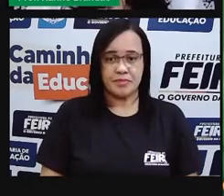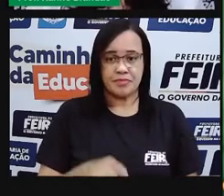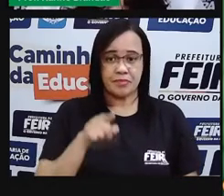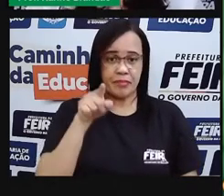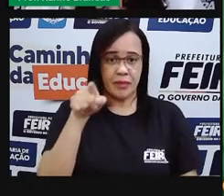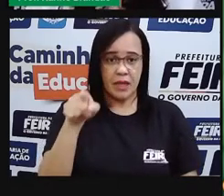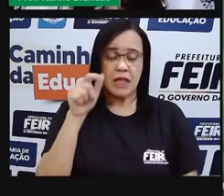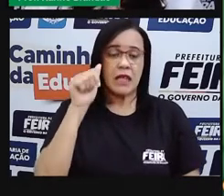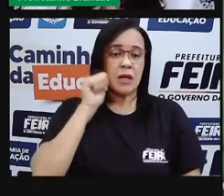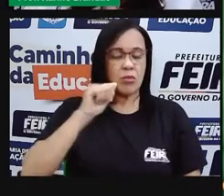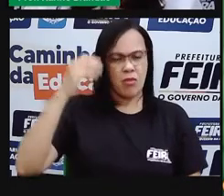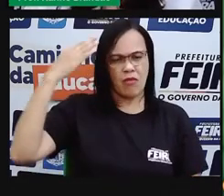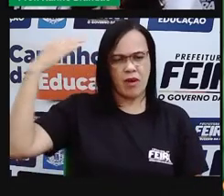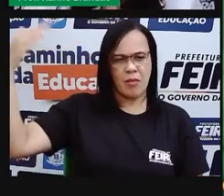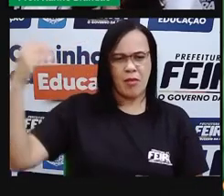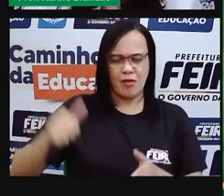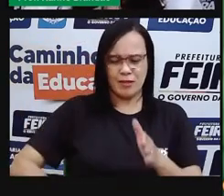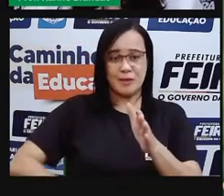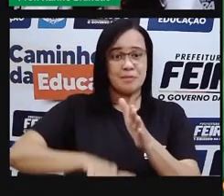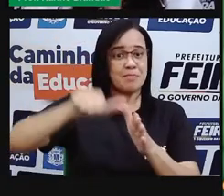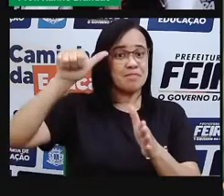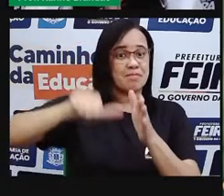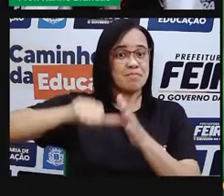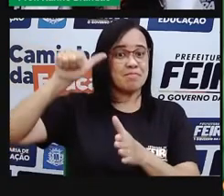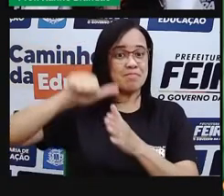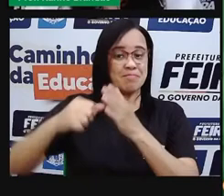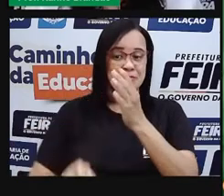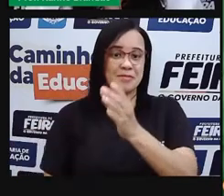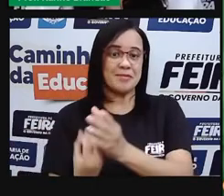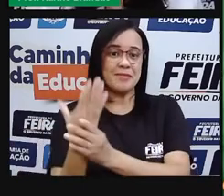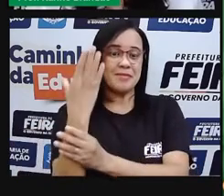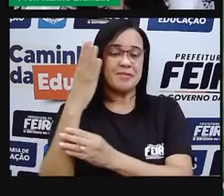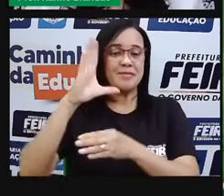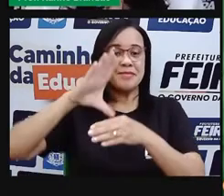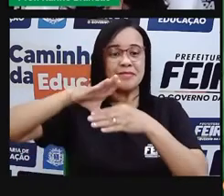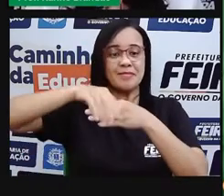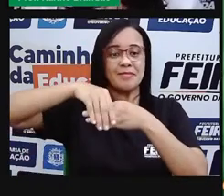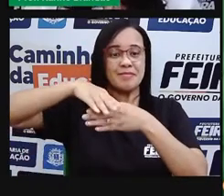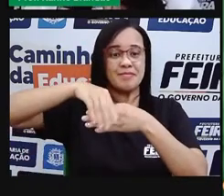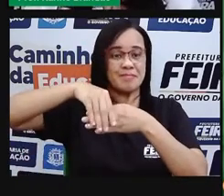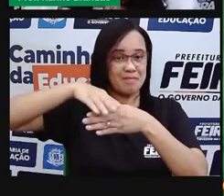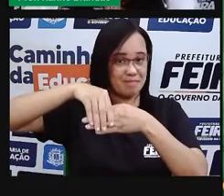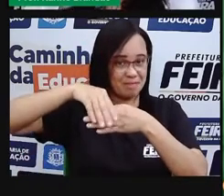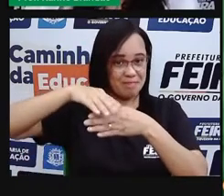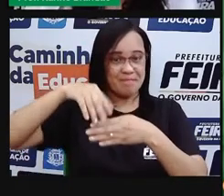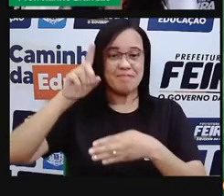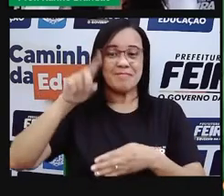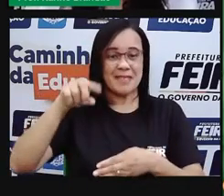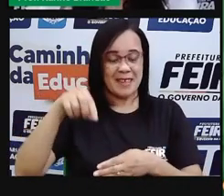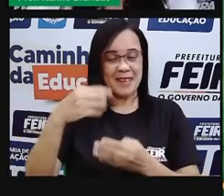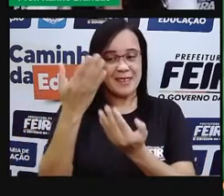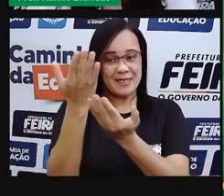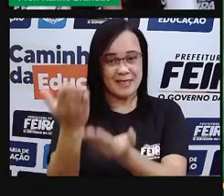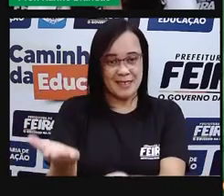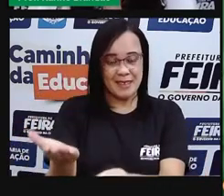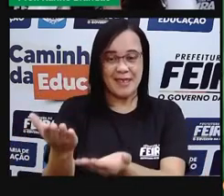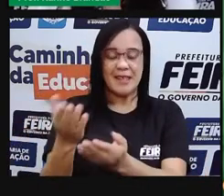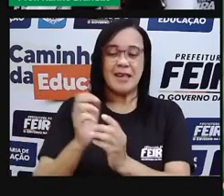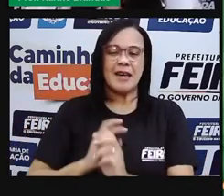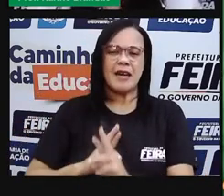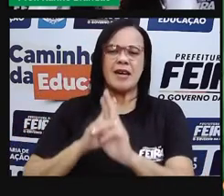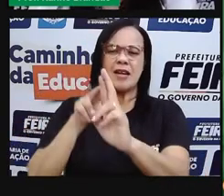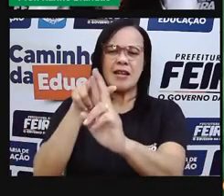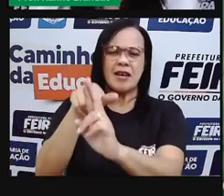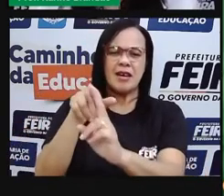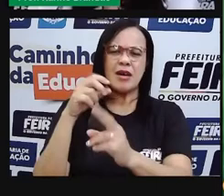criadora do primeiro modelo de absorvente menstrual que nós temos. E aí eu trago, então, essa representação de uma mulher,